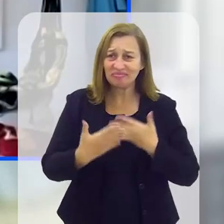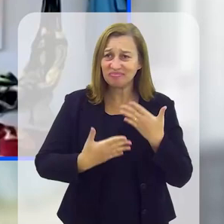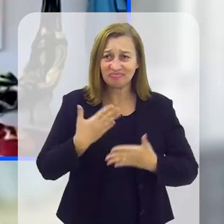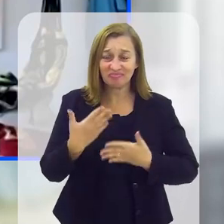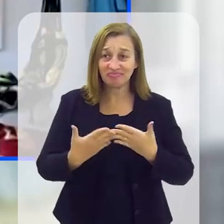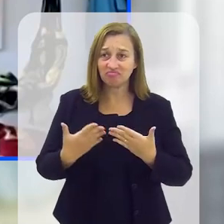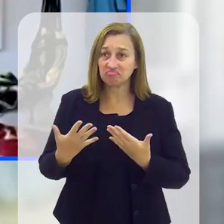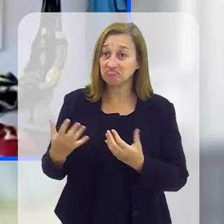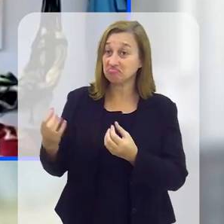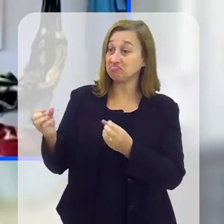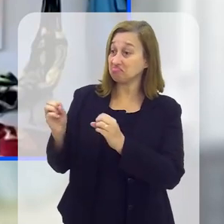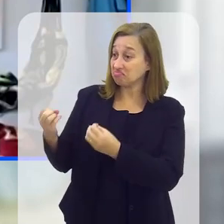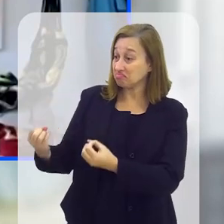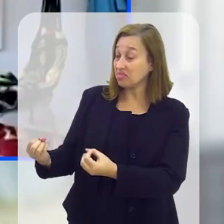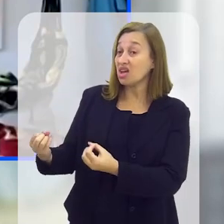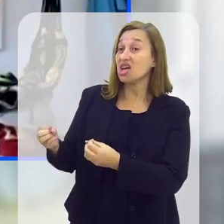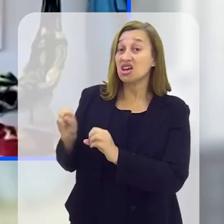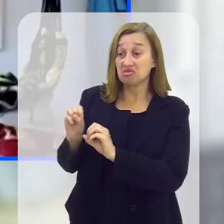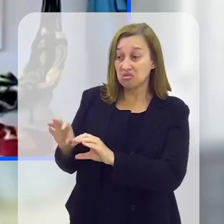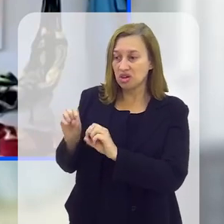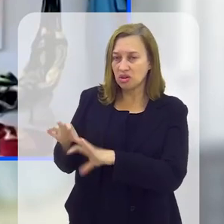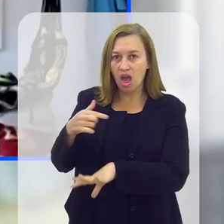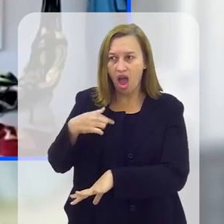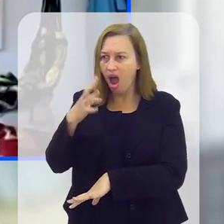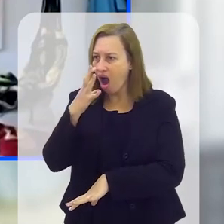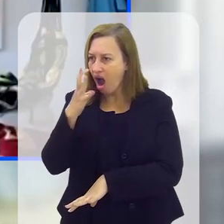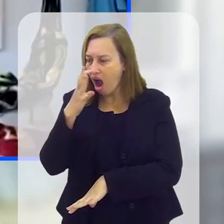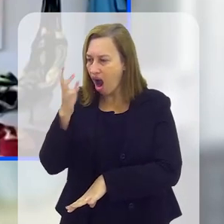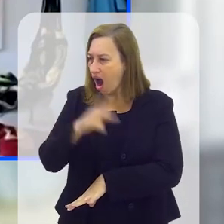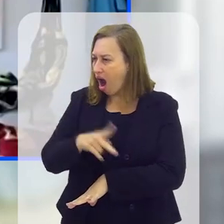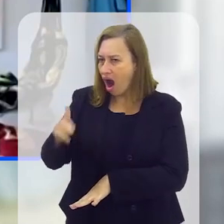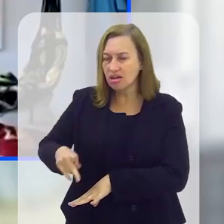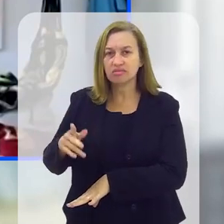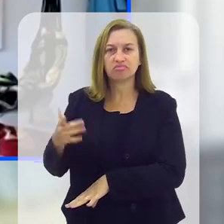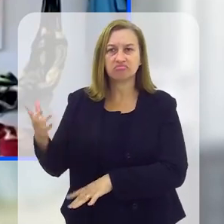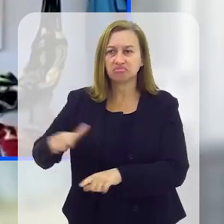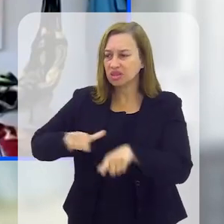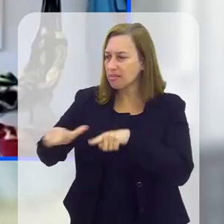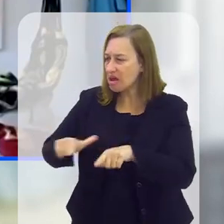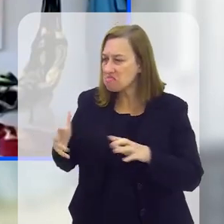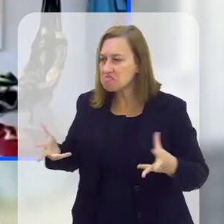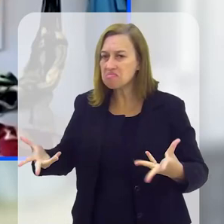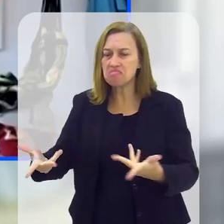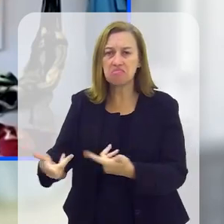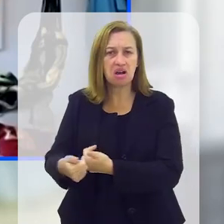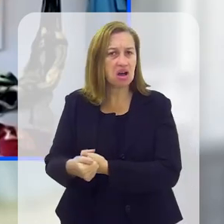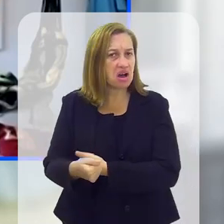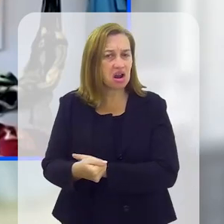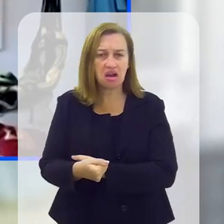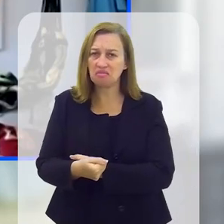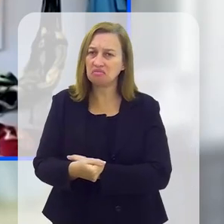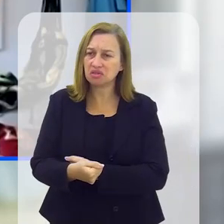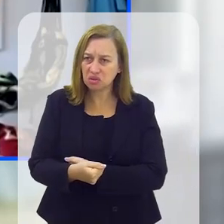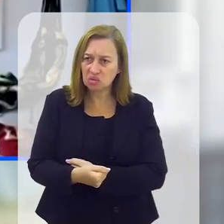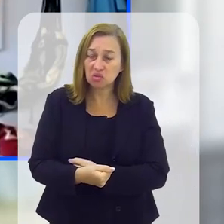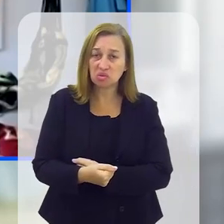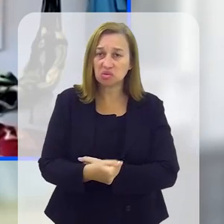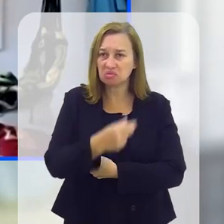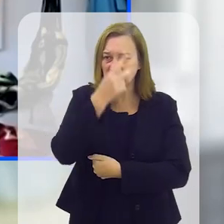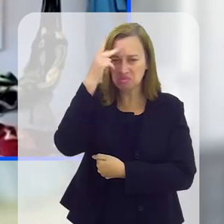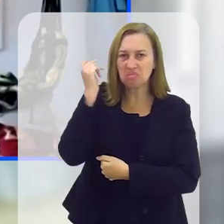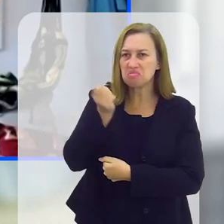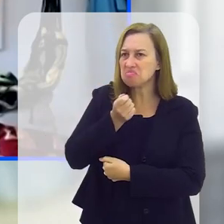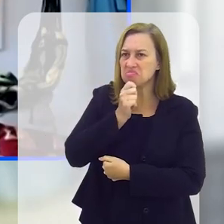grande. É uma educadora que eu admiro muito, que faz um trabalho educacional invejável,